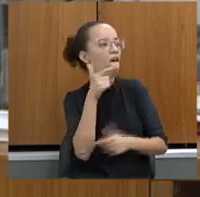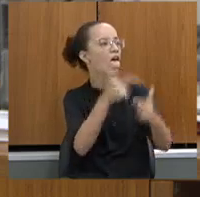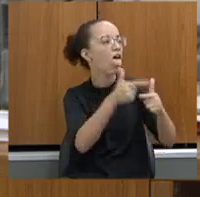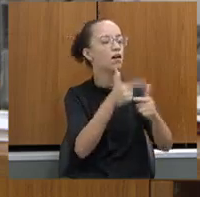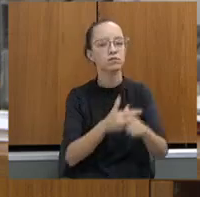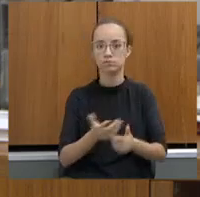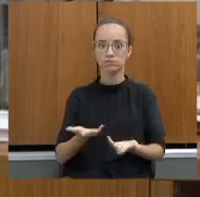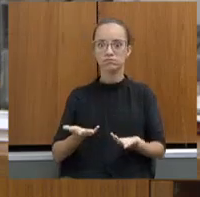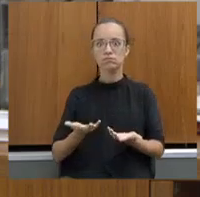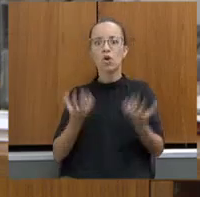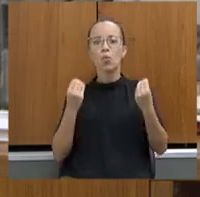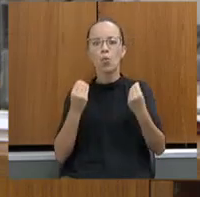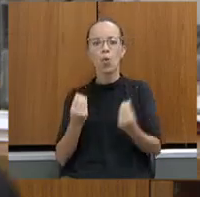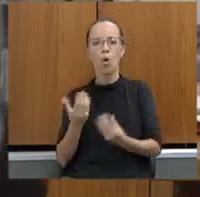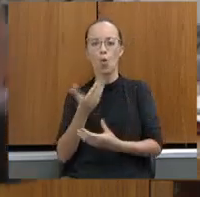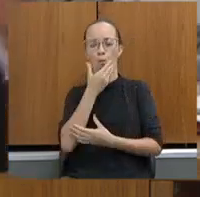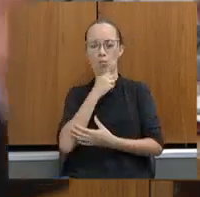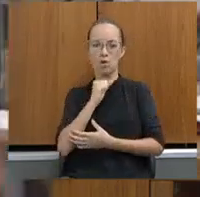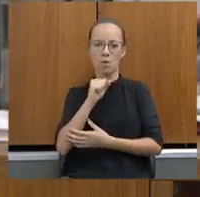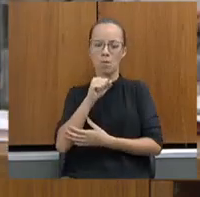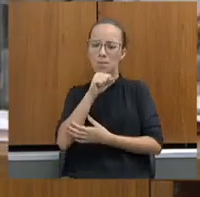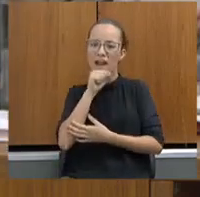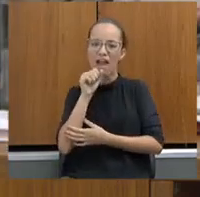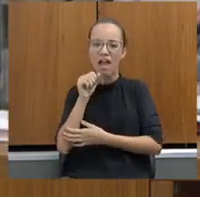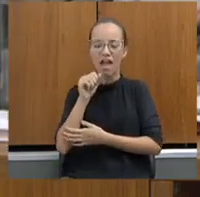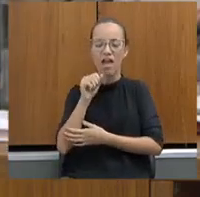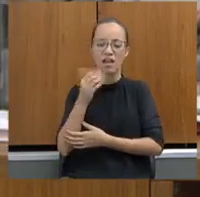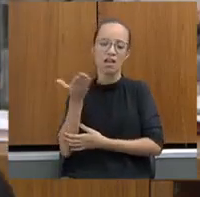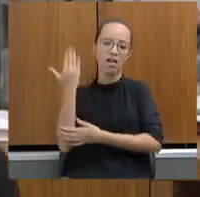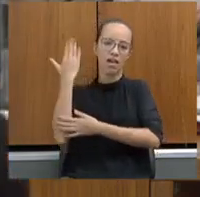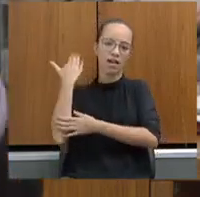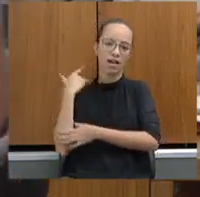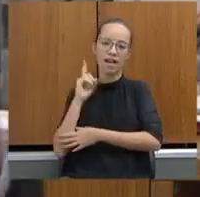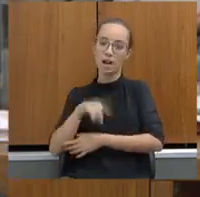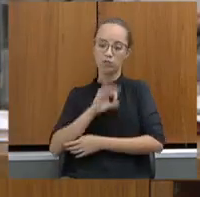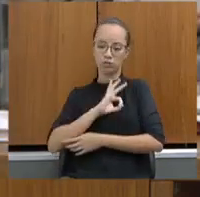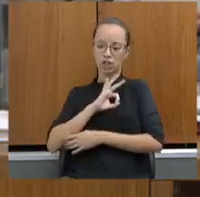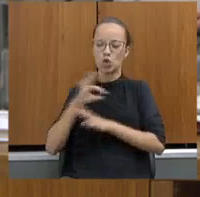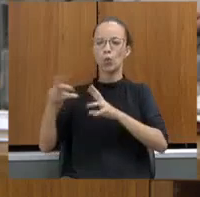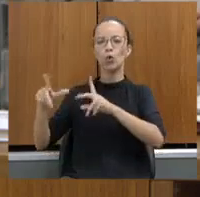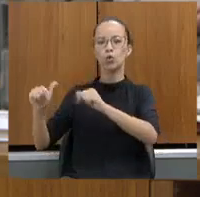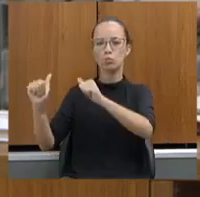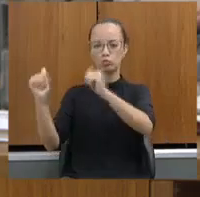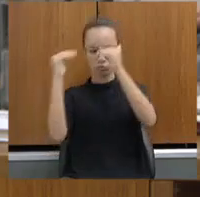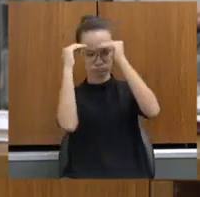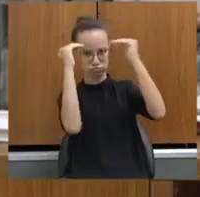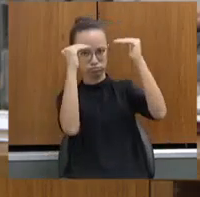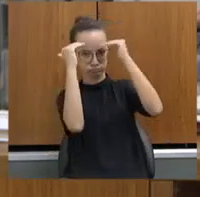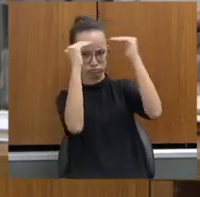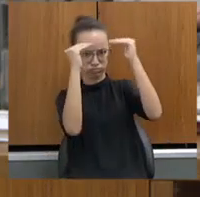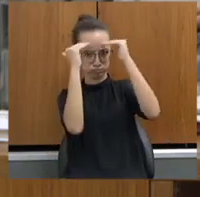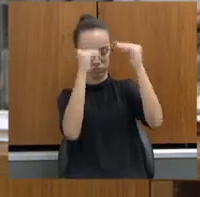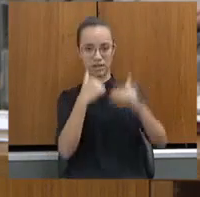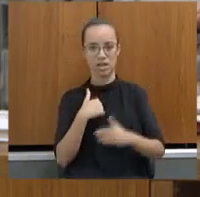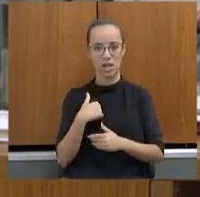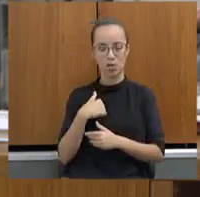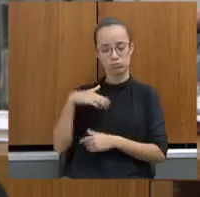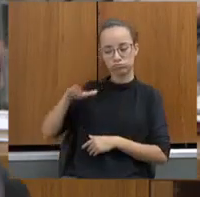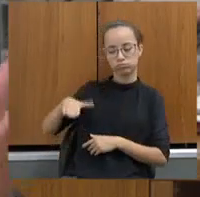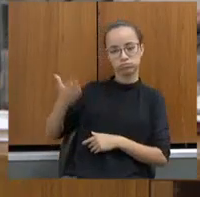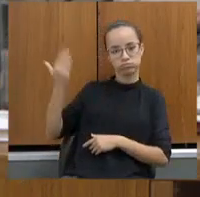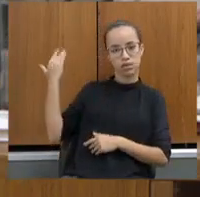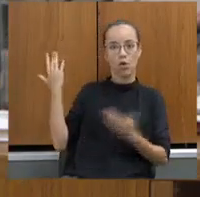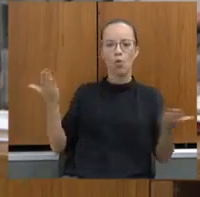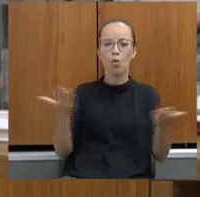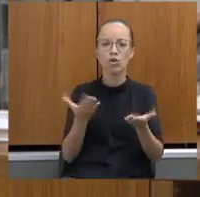Meu pai era um homem respeitado. Ele passava na rua, todo mundo respeitava naquele tempo que eu era criança. Hoje está